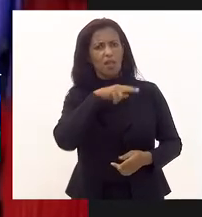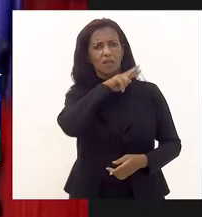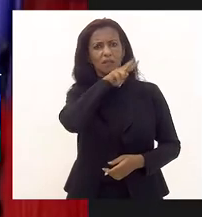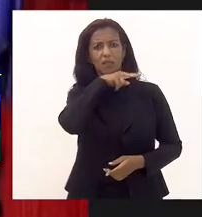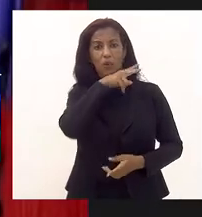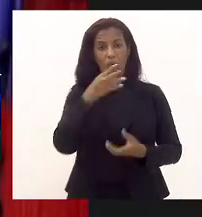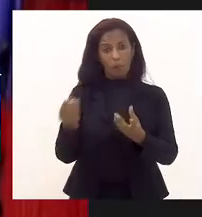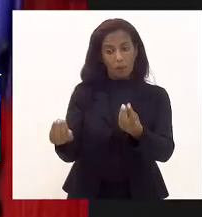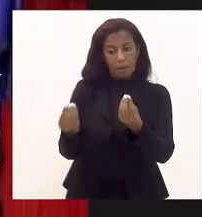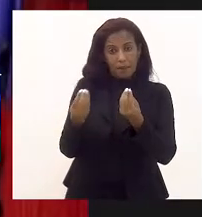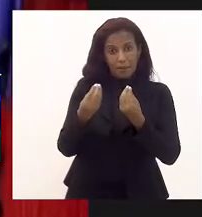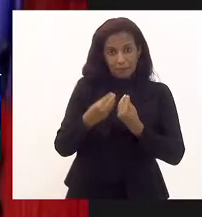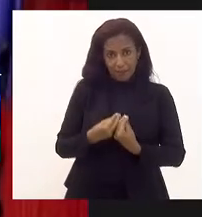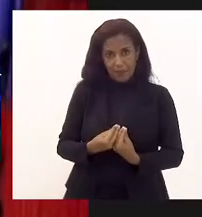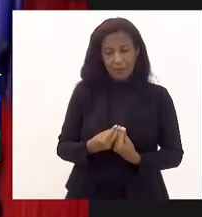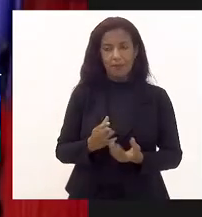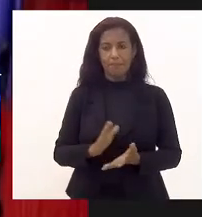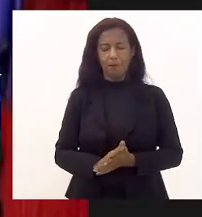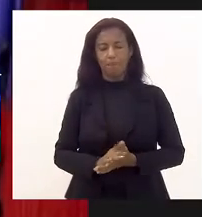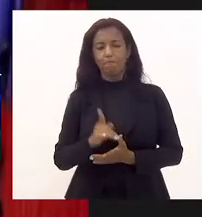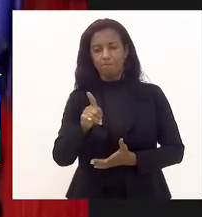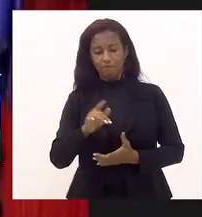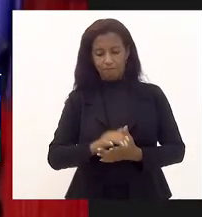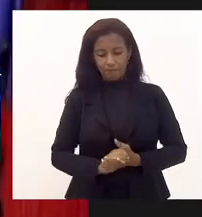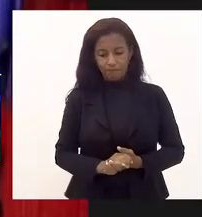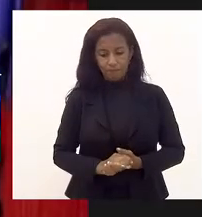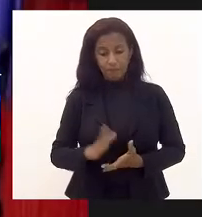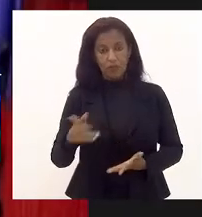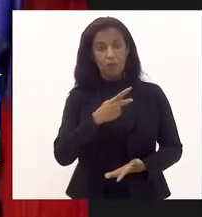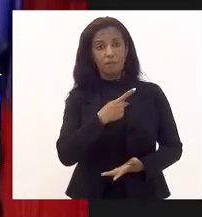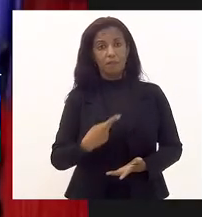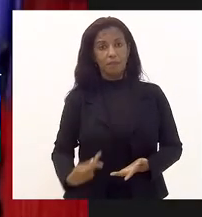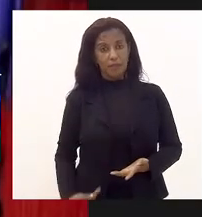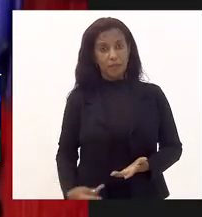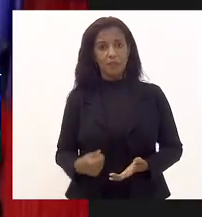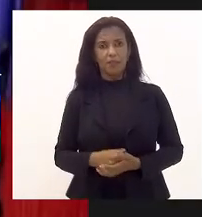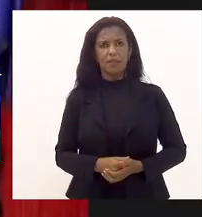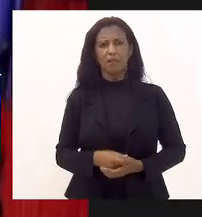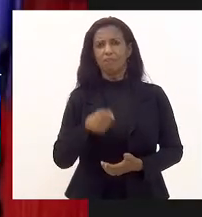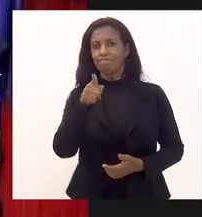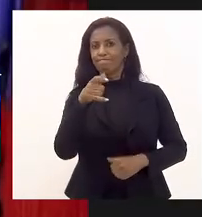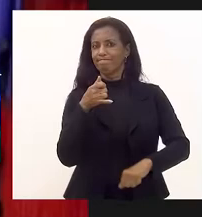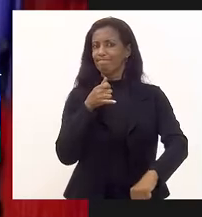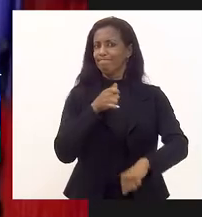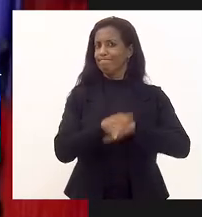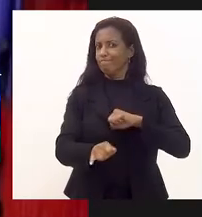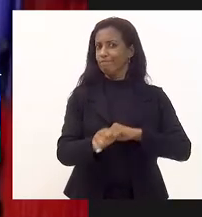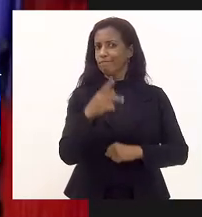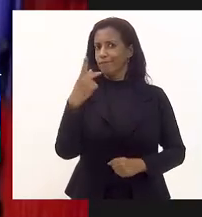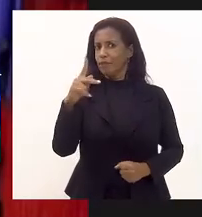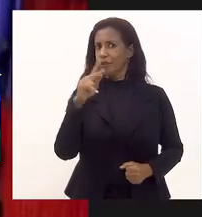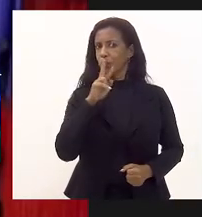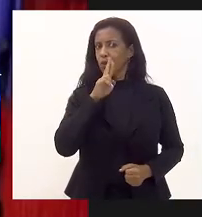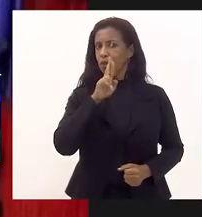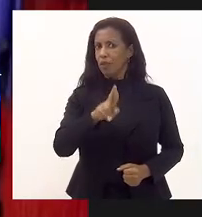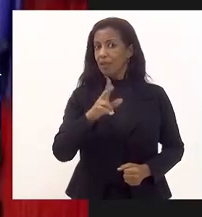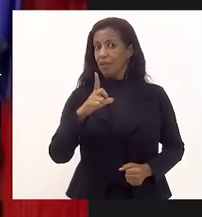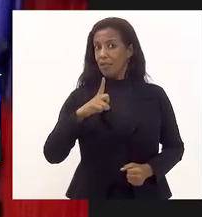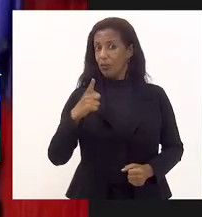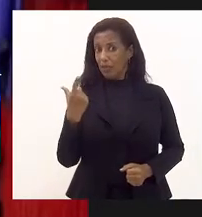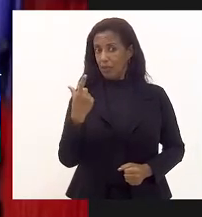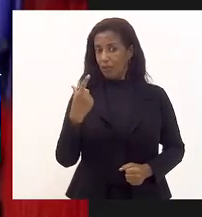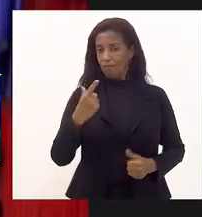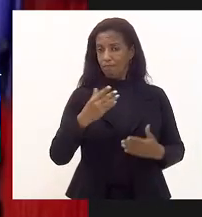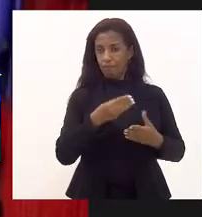recebeu como fé o depositário. E aí que eu quero chegar. Senhora Presidente, a senhora está equivocada em sua resposta. Eu tenho aqui em